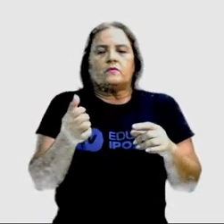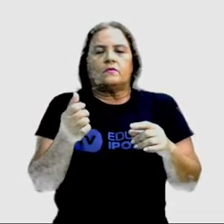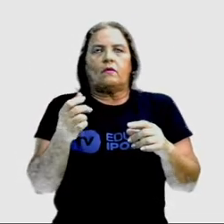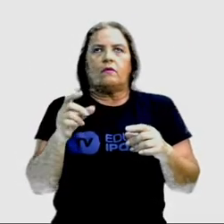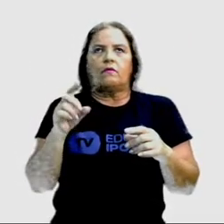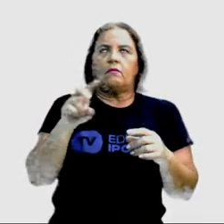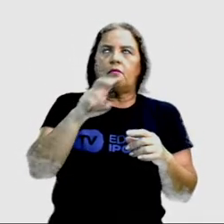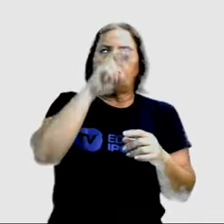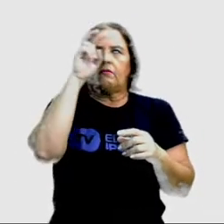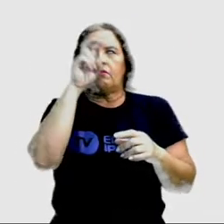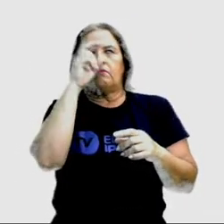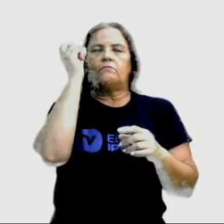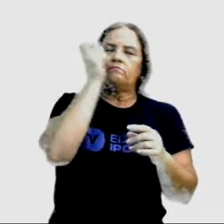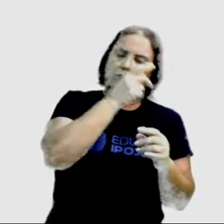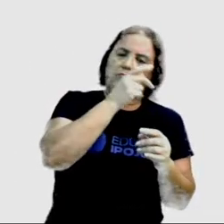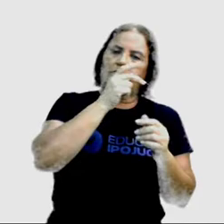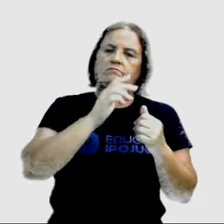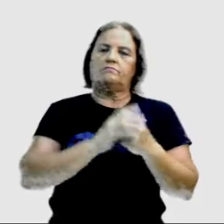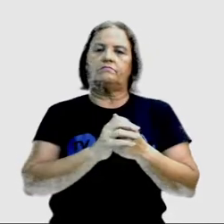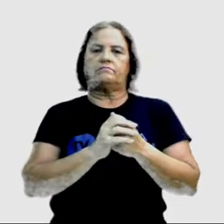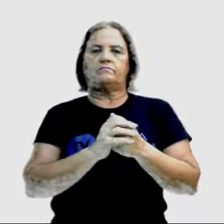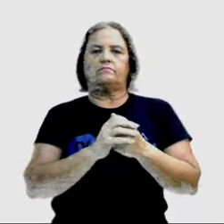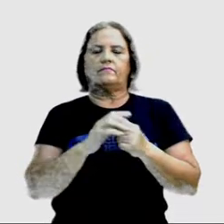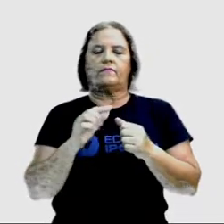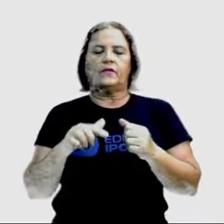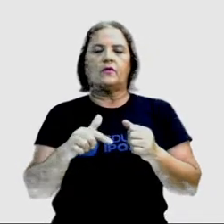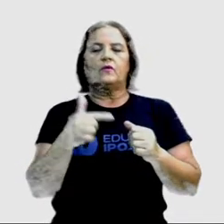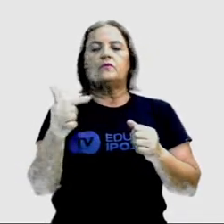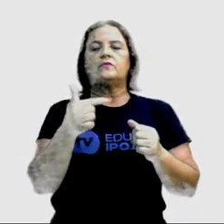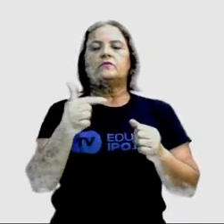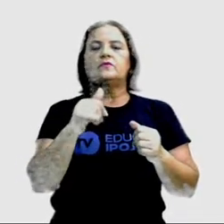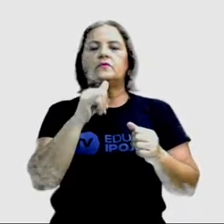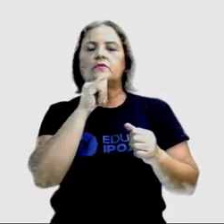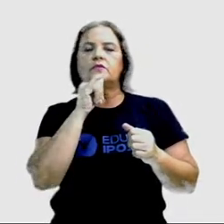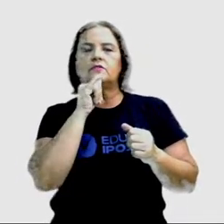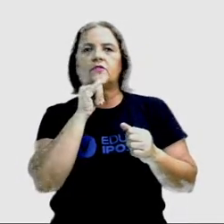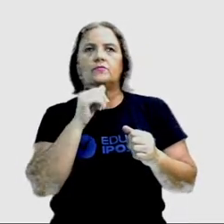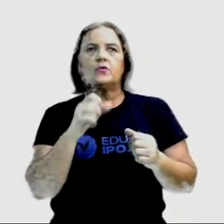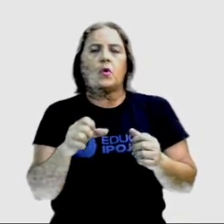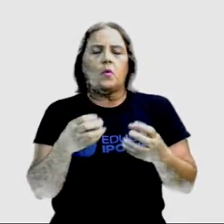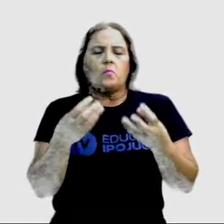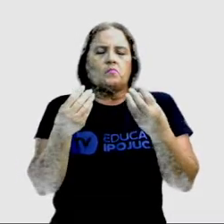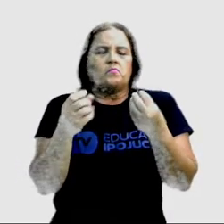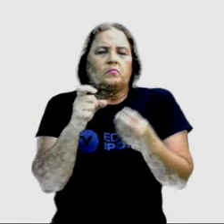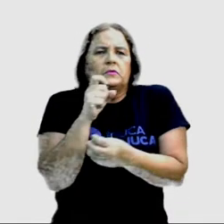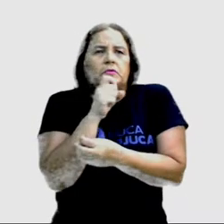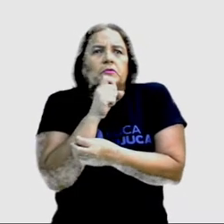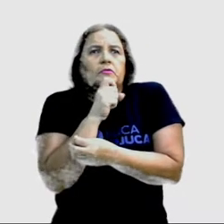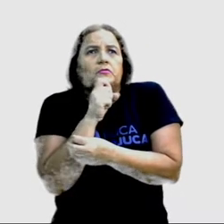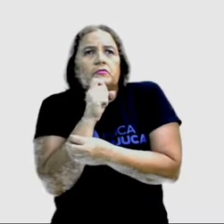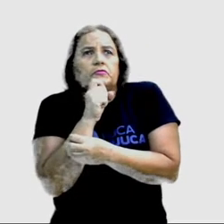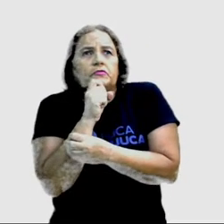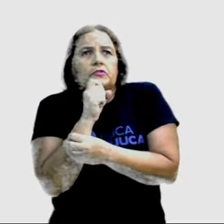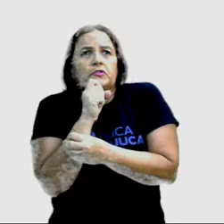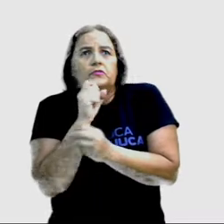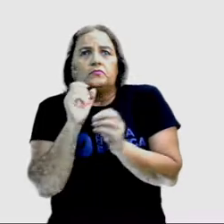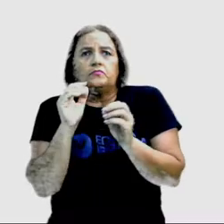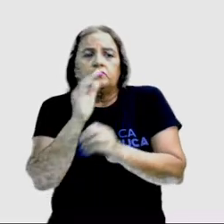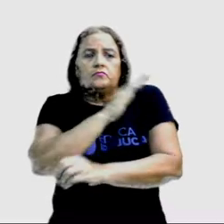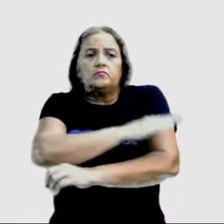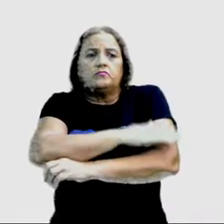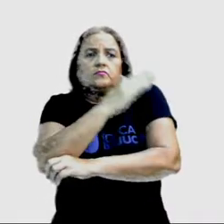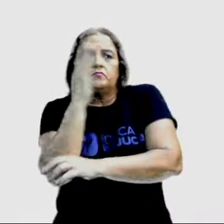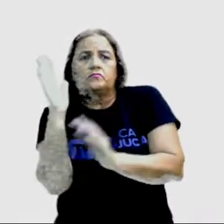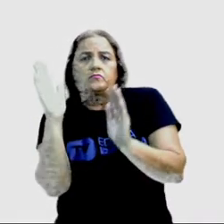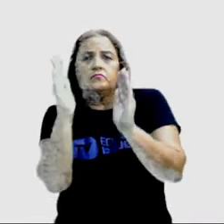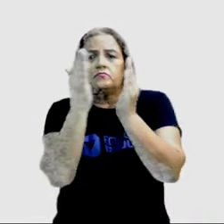Please close the window. Está muito frio. Por favor, feche a janela. Outra